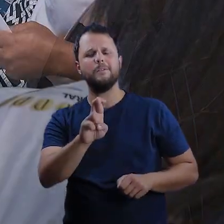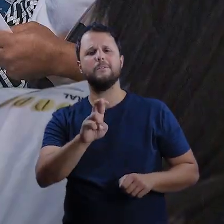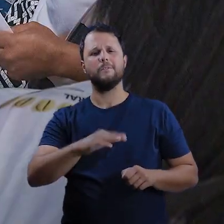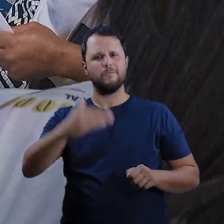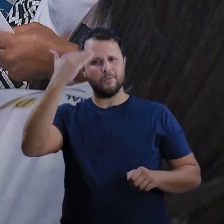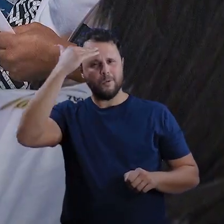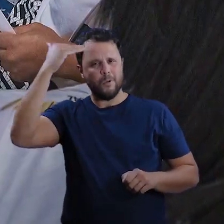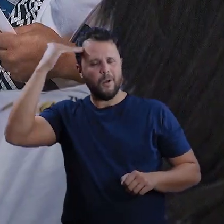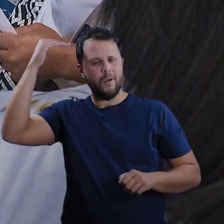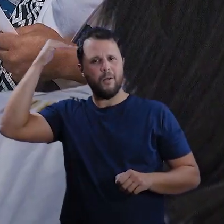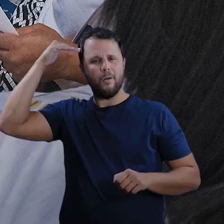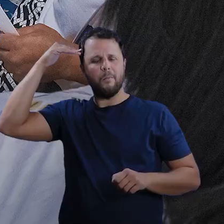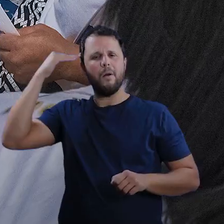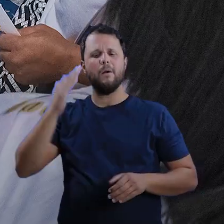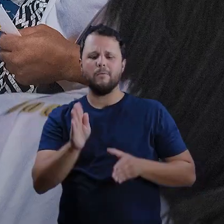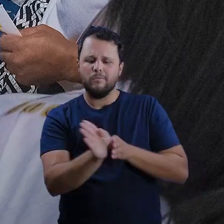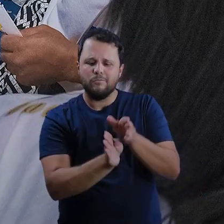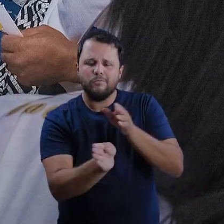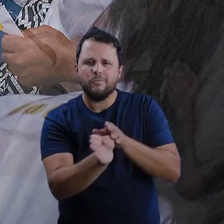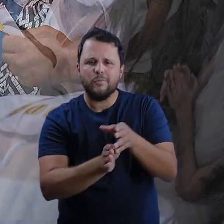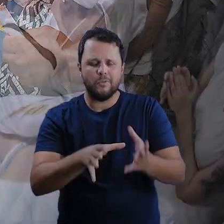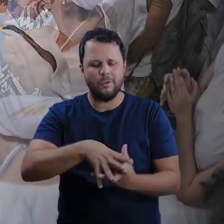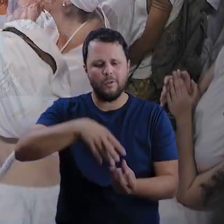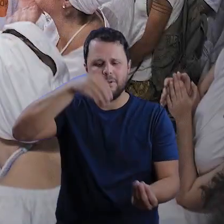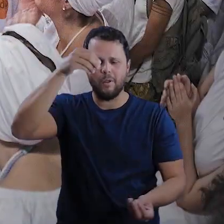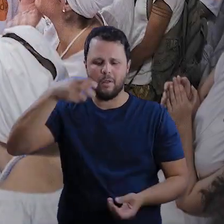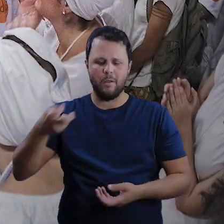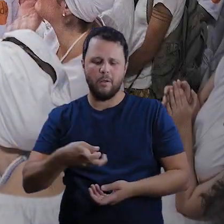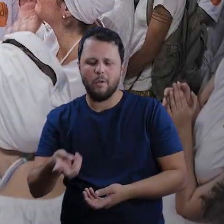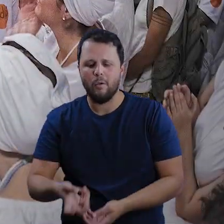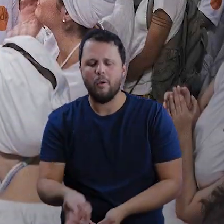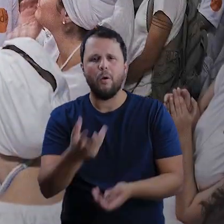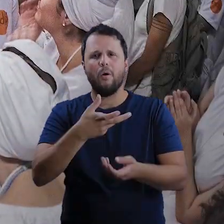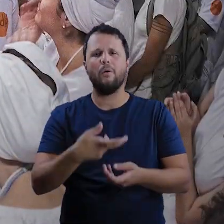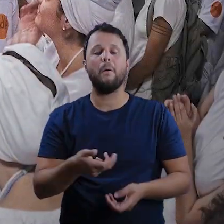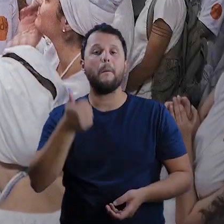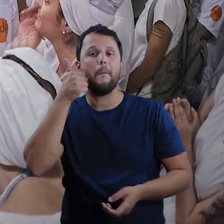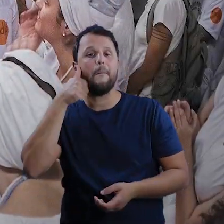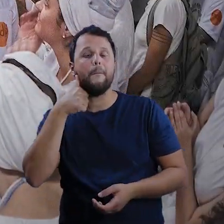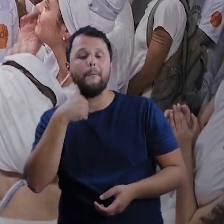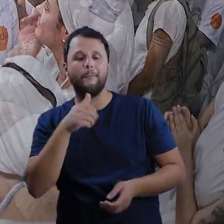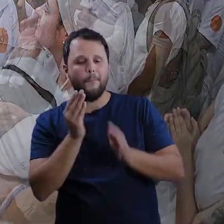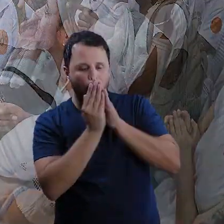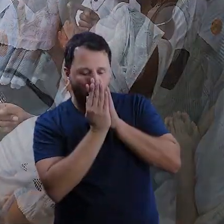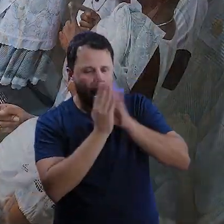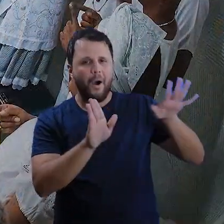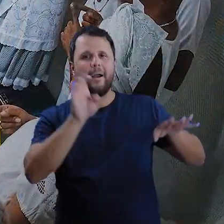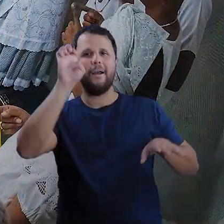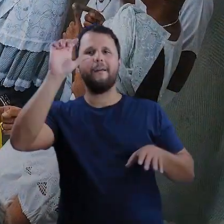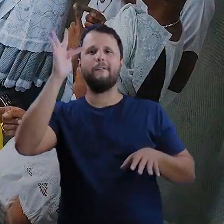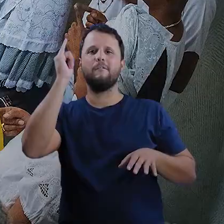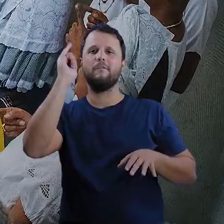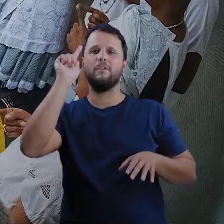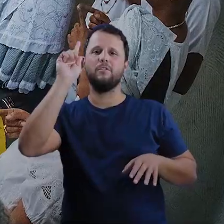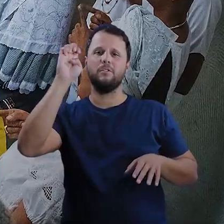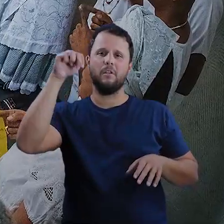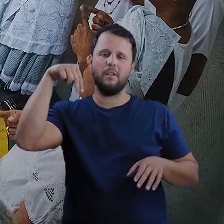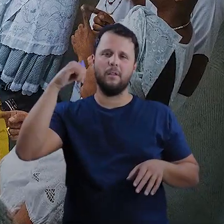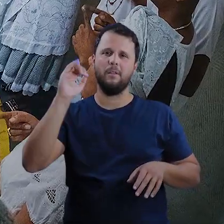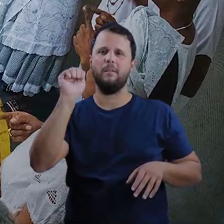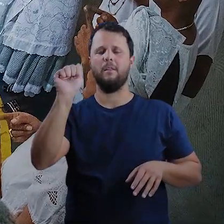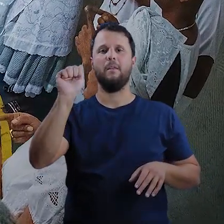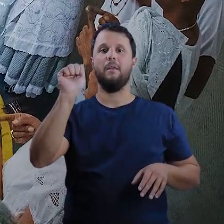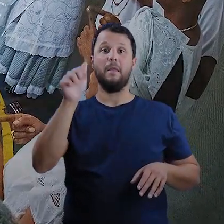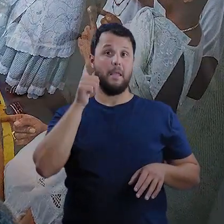pelas consultas espirituais e jogos de búzios realizados por mãe efigênia. As mulheres possuem um papel de